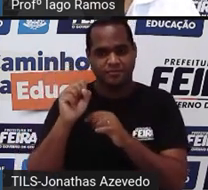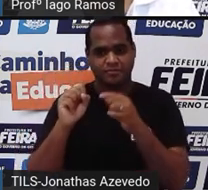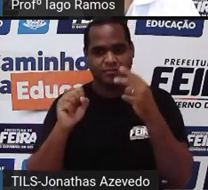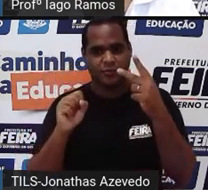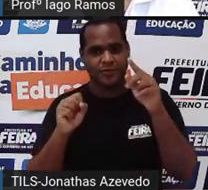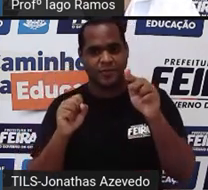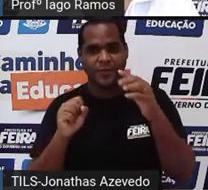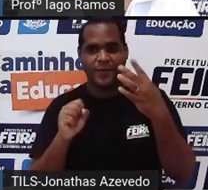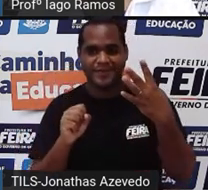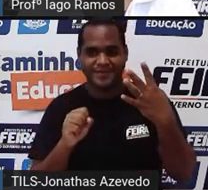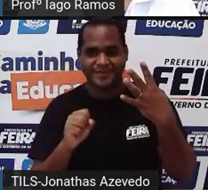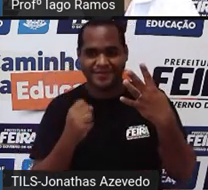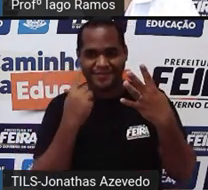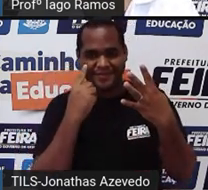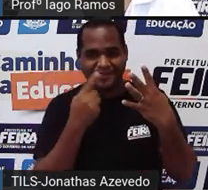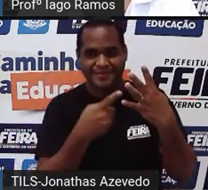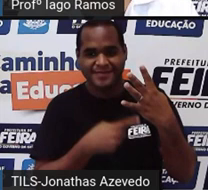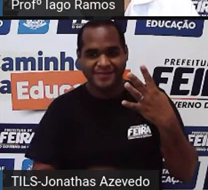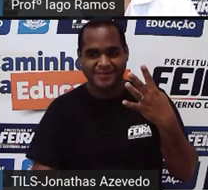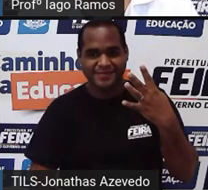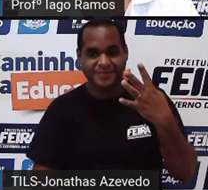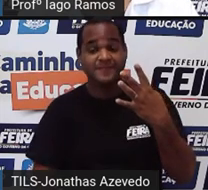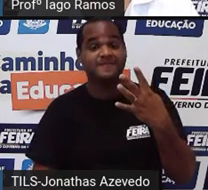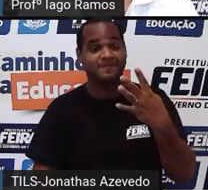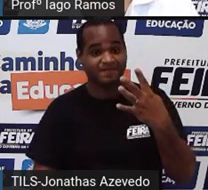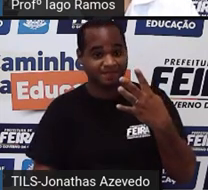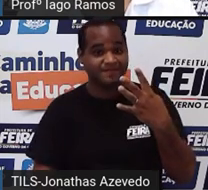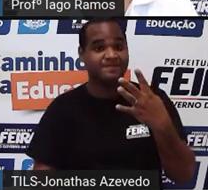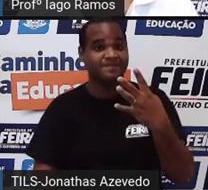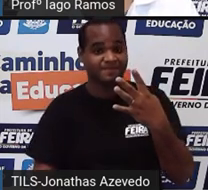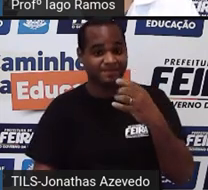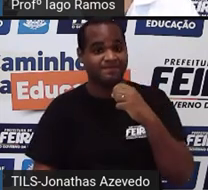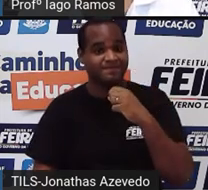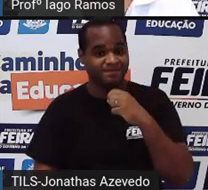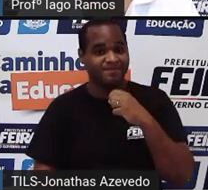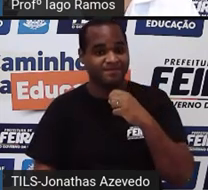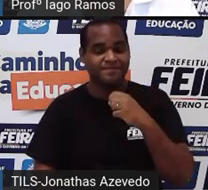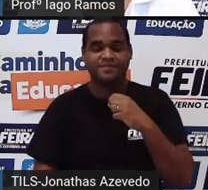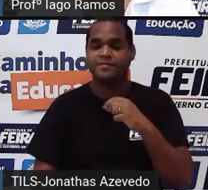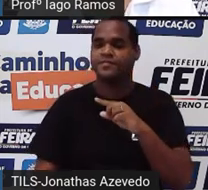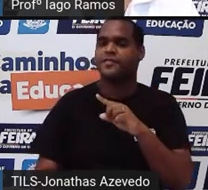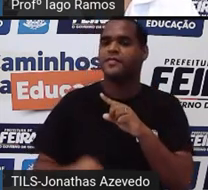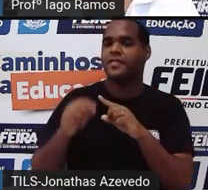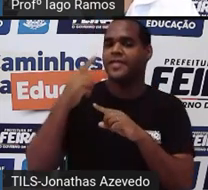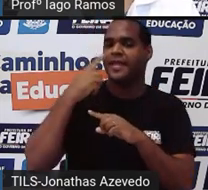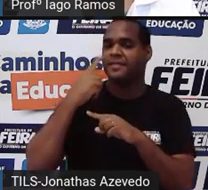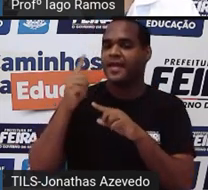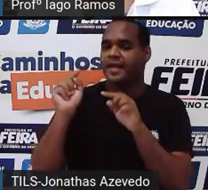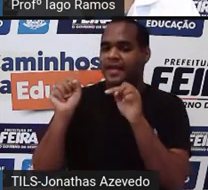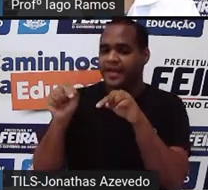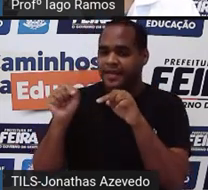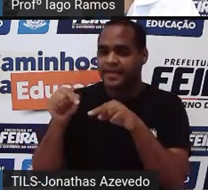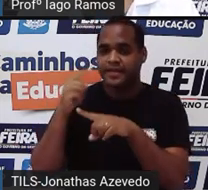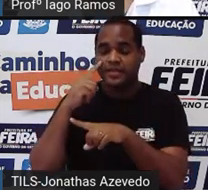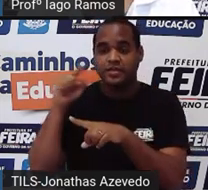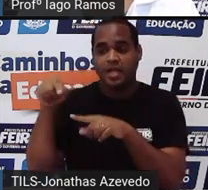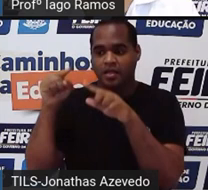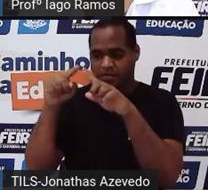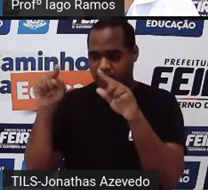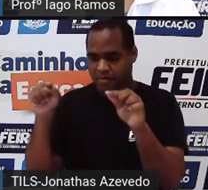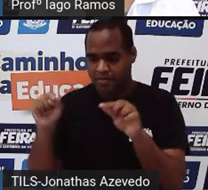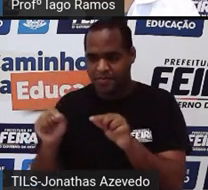menor, os lados eram 2,4, tá bom? Mas aqui, o que está